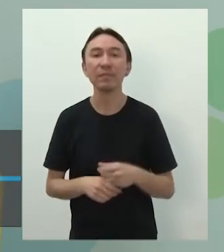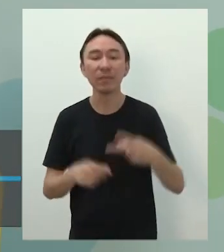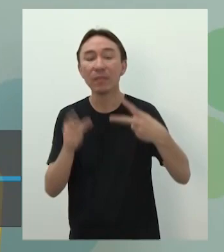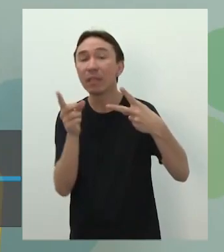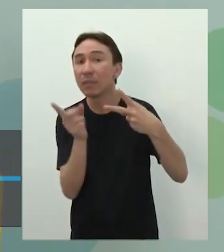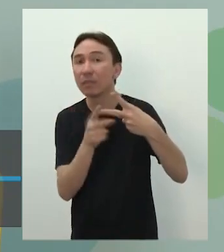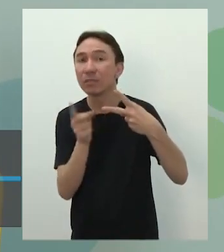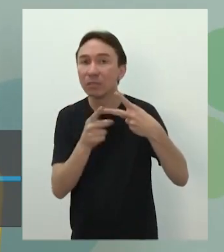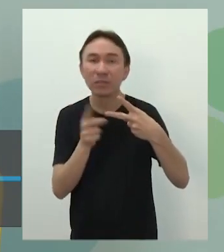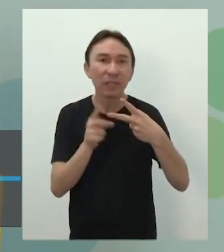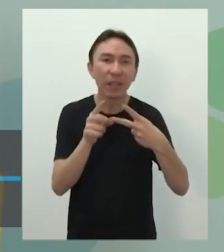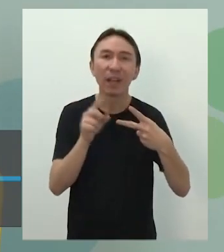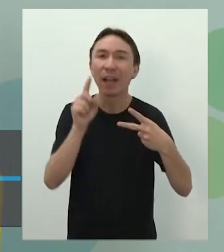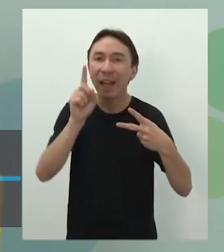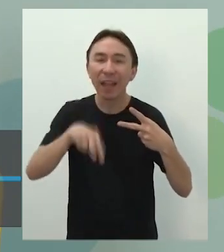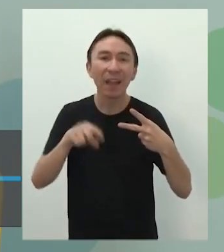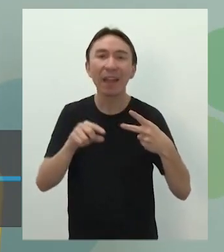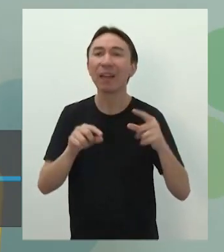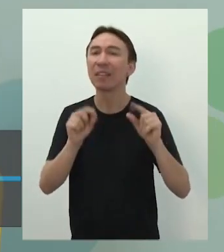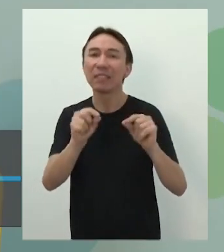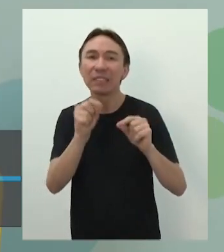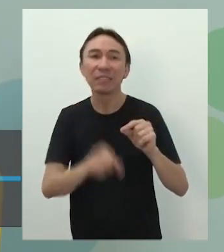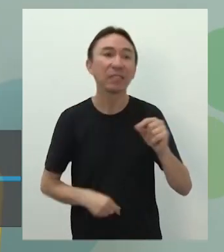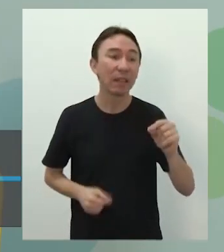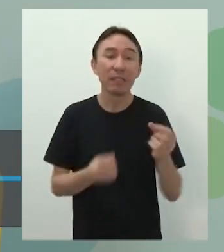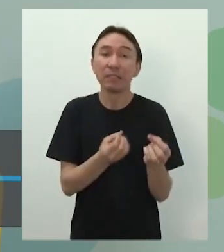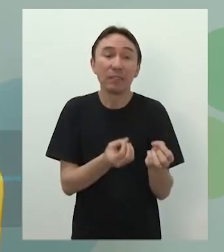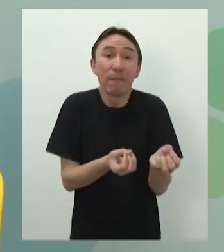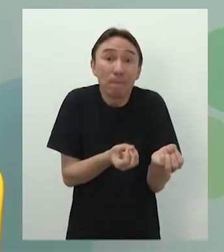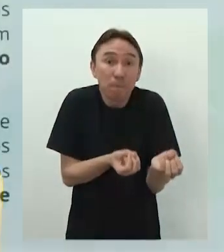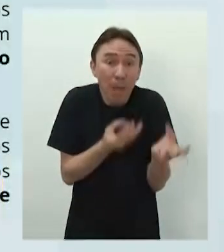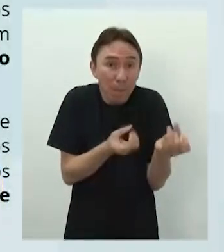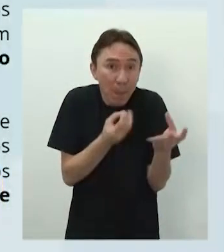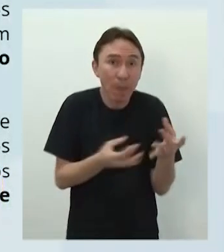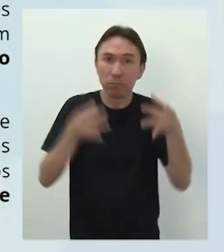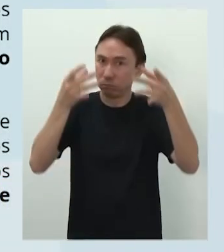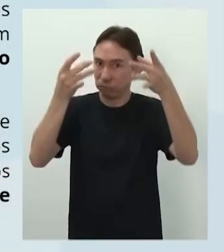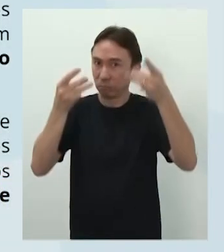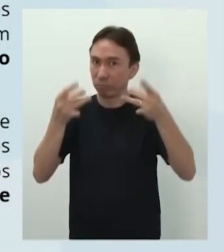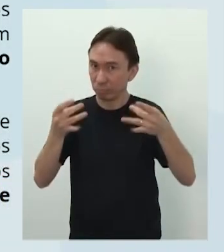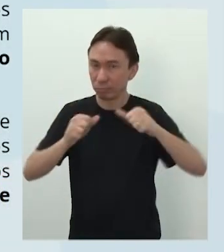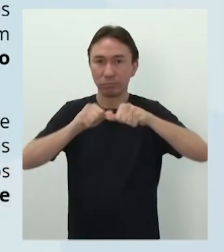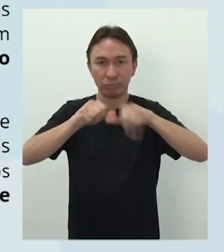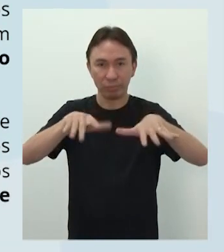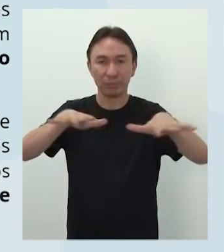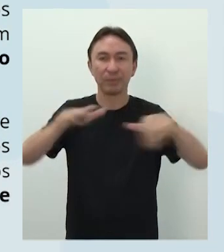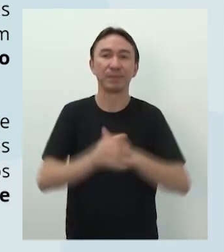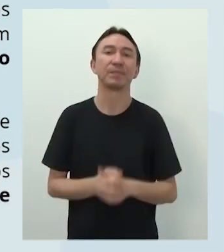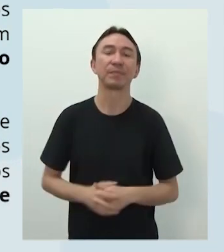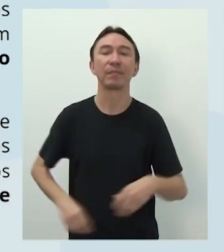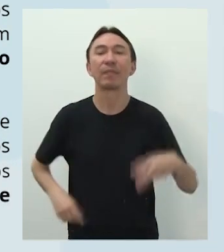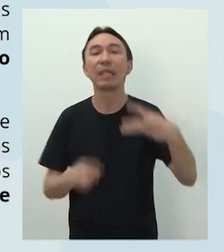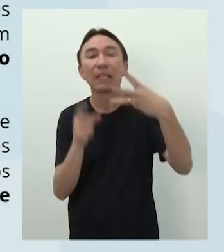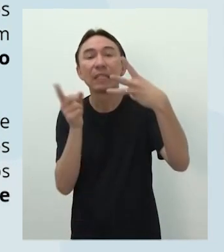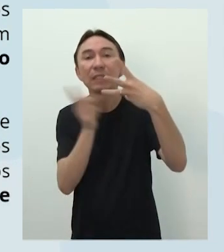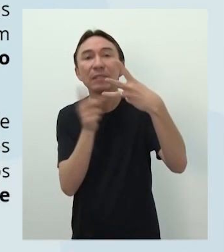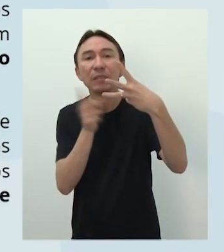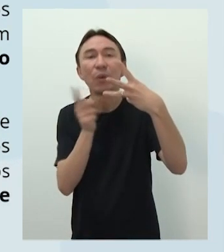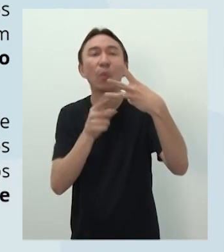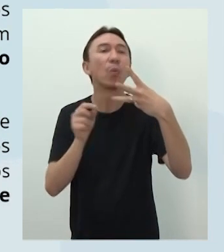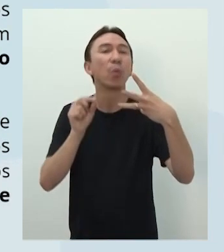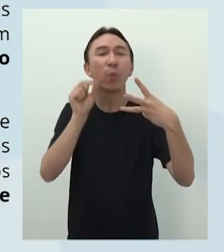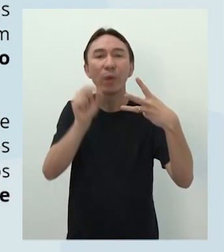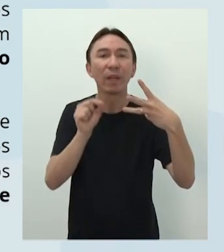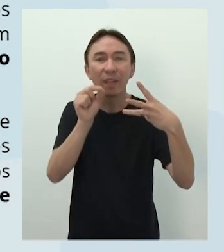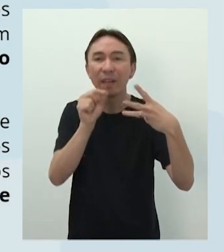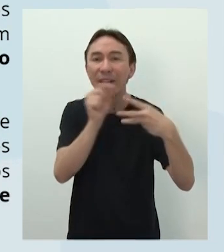descritivo já, ele quer passar informações detalhadas. Na telinha, continuando, três. Argumentativo distingue